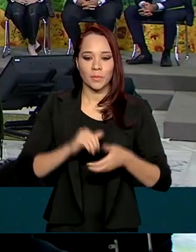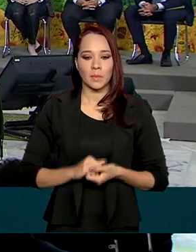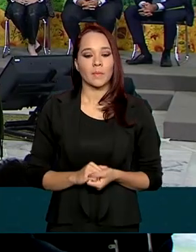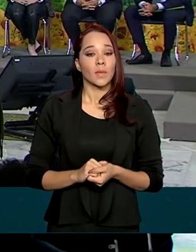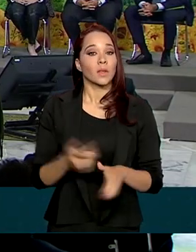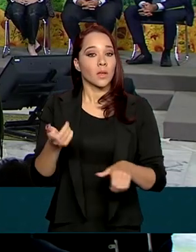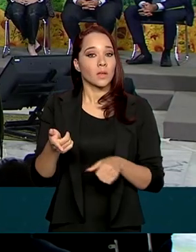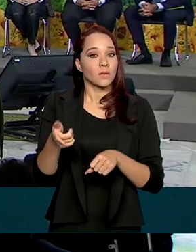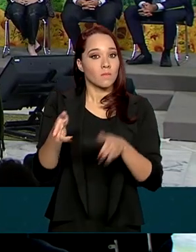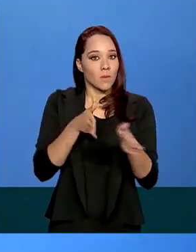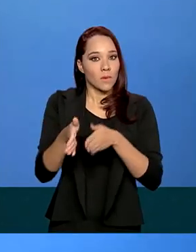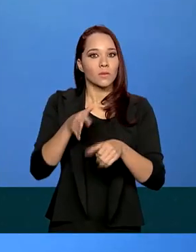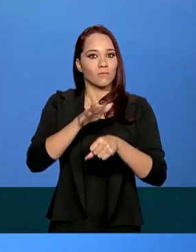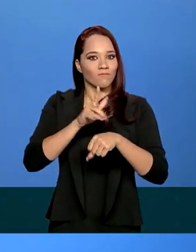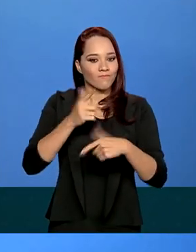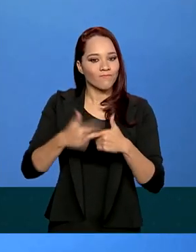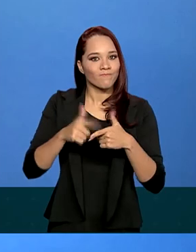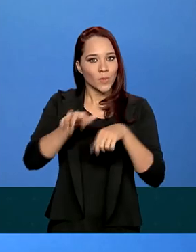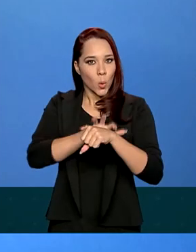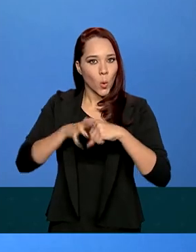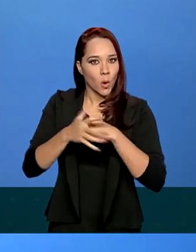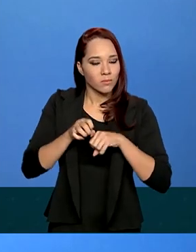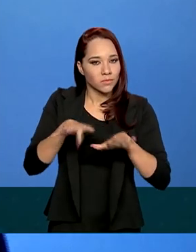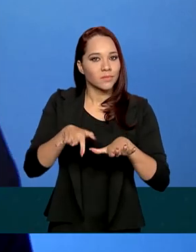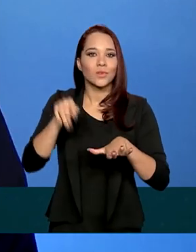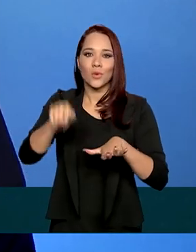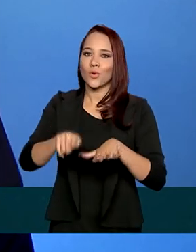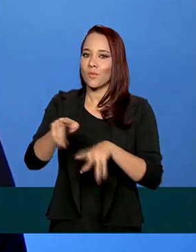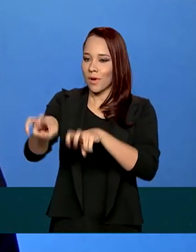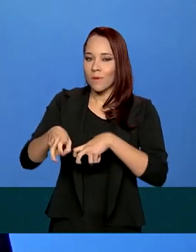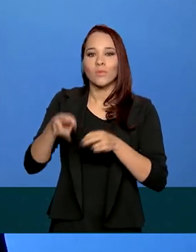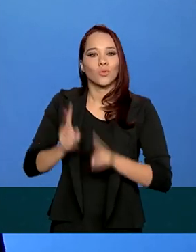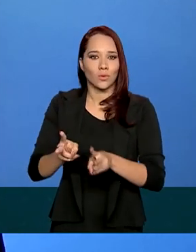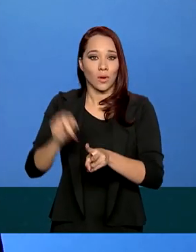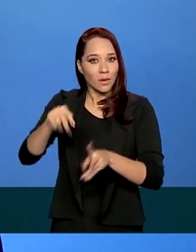campo não parou. E essa região, mais do que garantiu a nossa segurança alimentar,